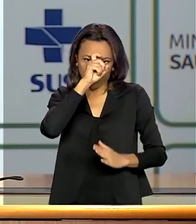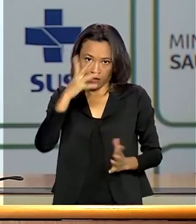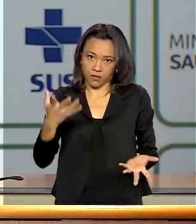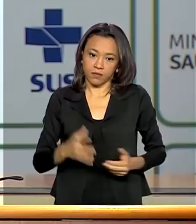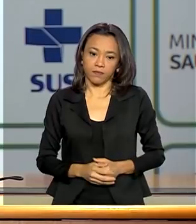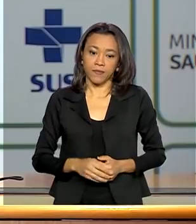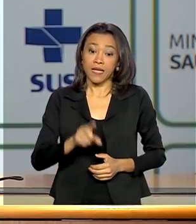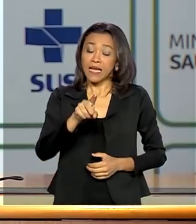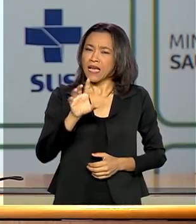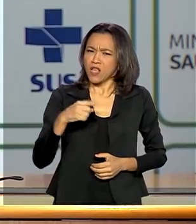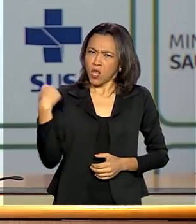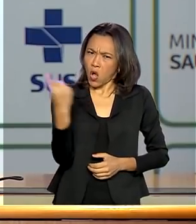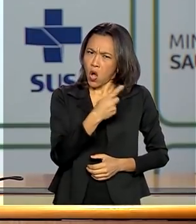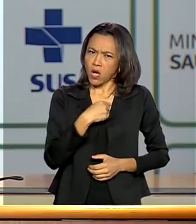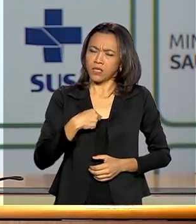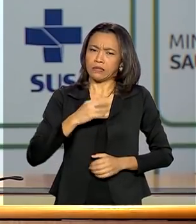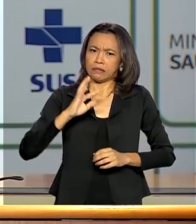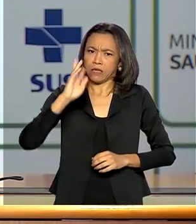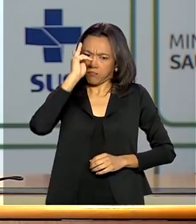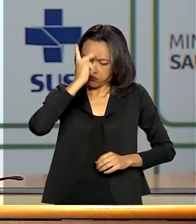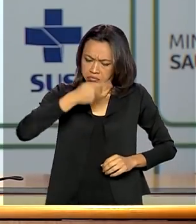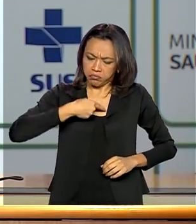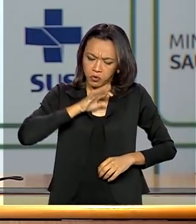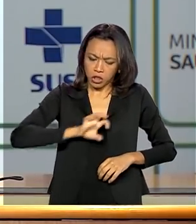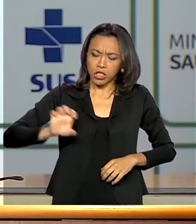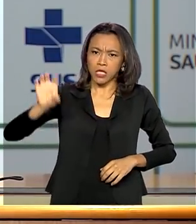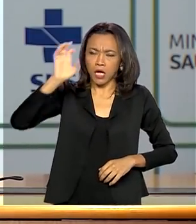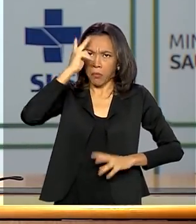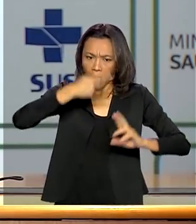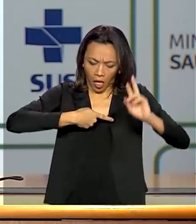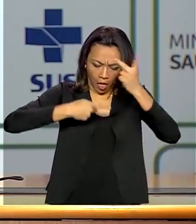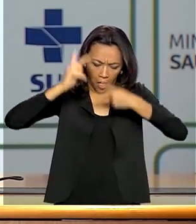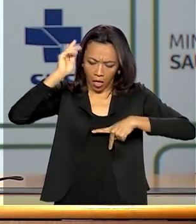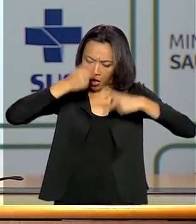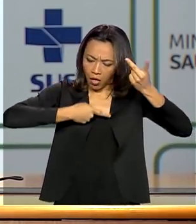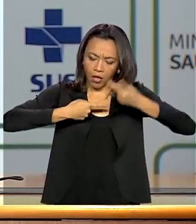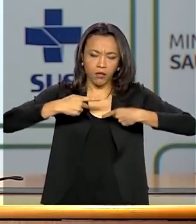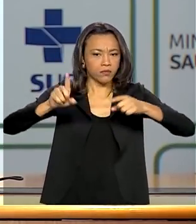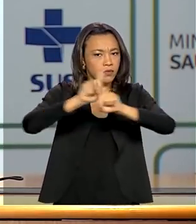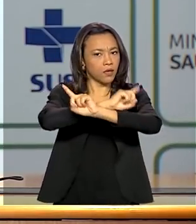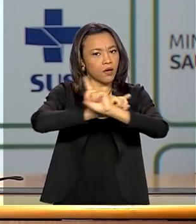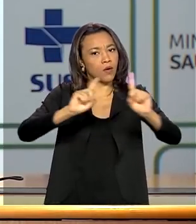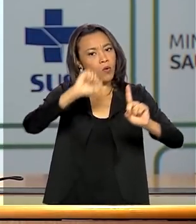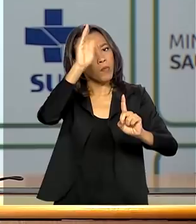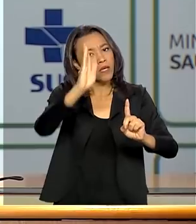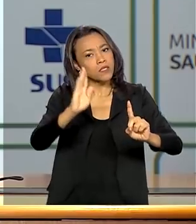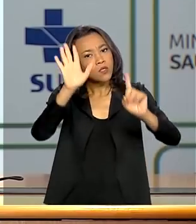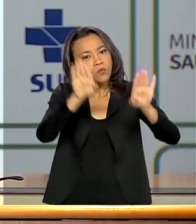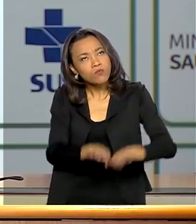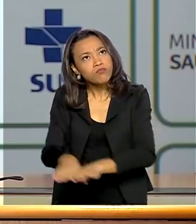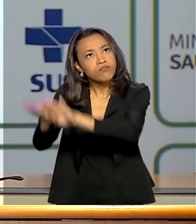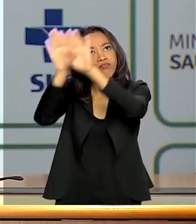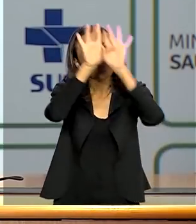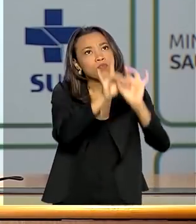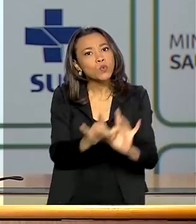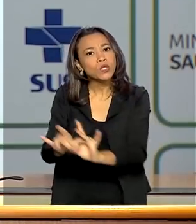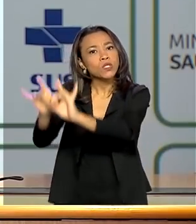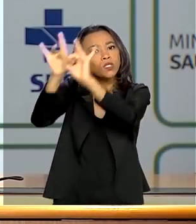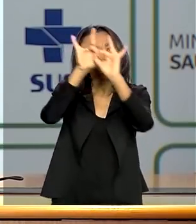cada um olhando para o seu umbigo. Isso daqui, o Brasil, é uma nave só. Nós vamos ter que usar muita